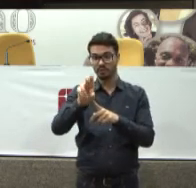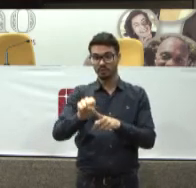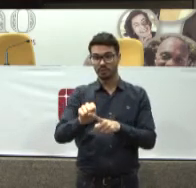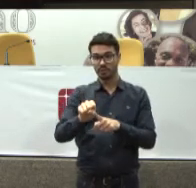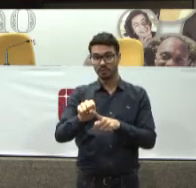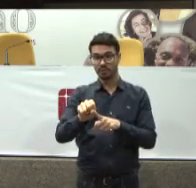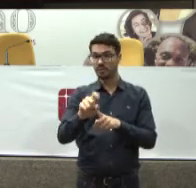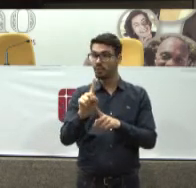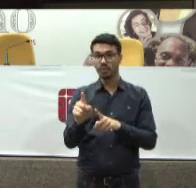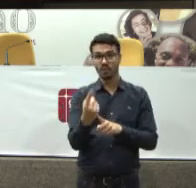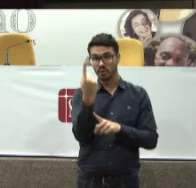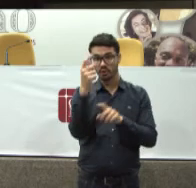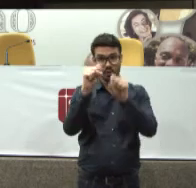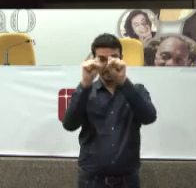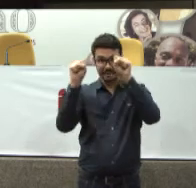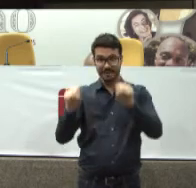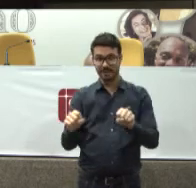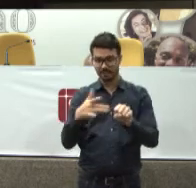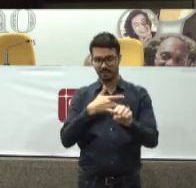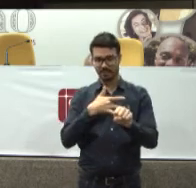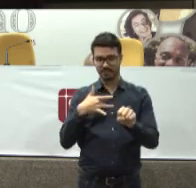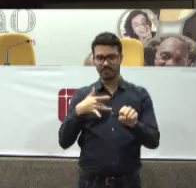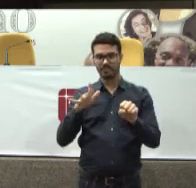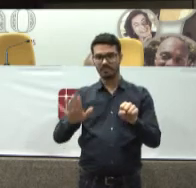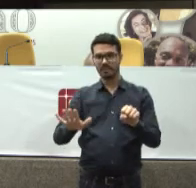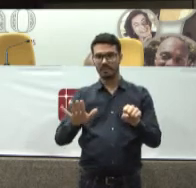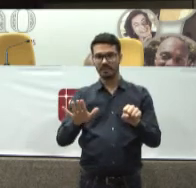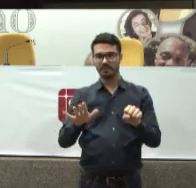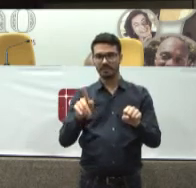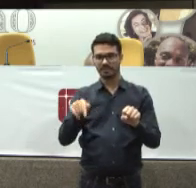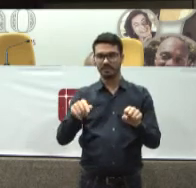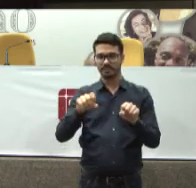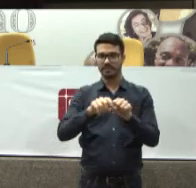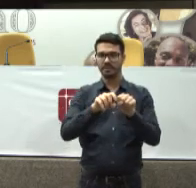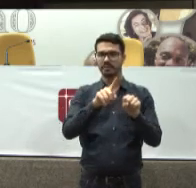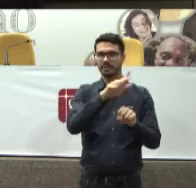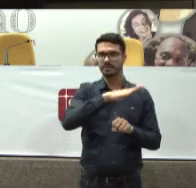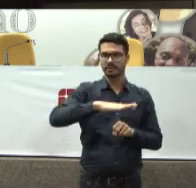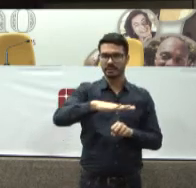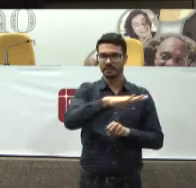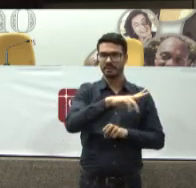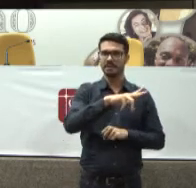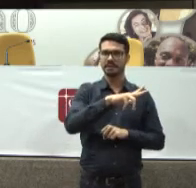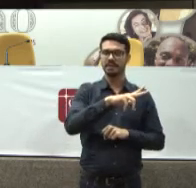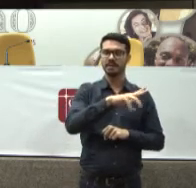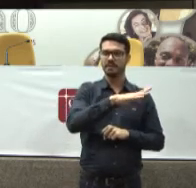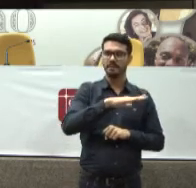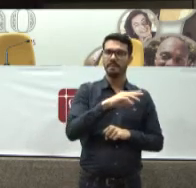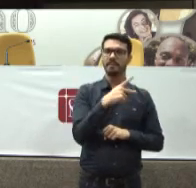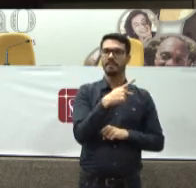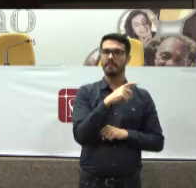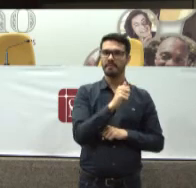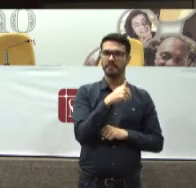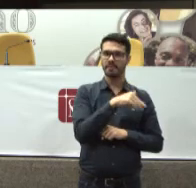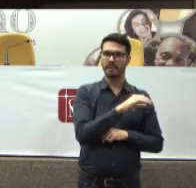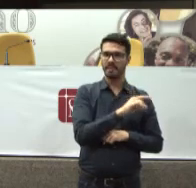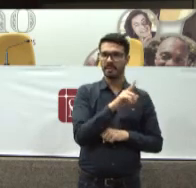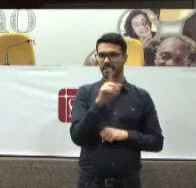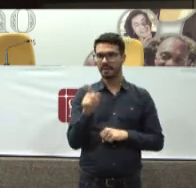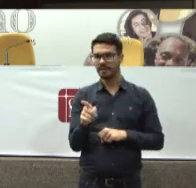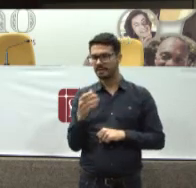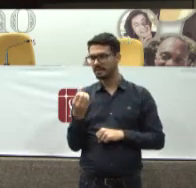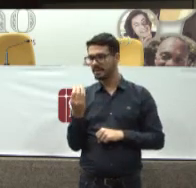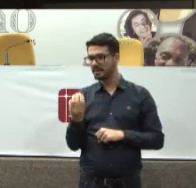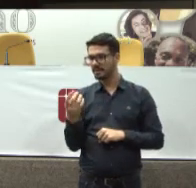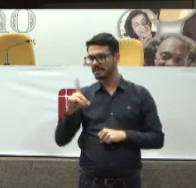O acesso igualitário Para todo mundo Mas ao mesmo tempo Nós temos padrões De eficiência Só para os consumidores Dos planos de saúde No SUS A só tem aquele padrão De 60